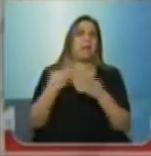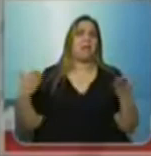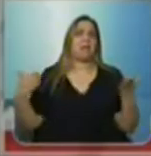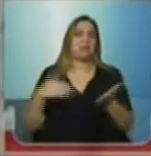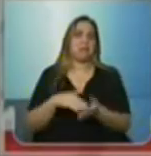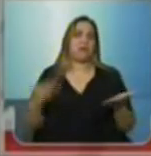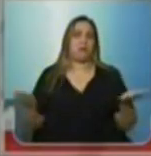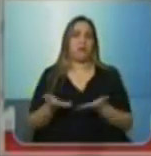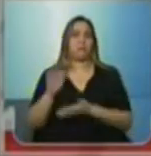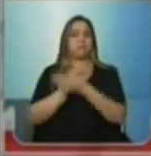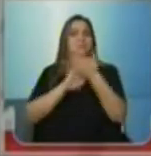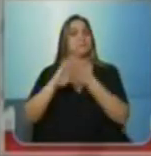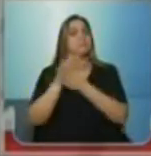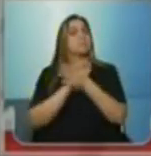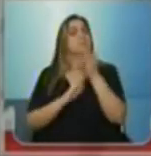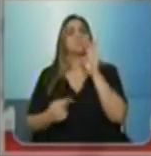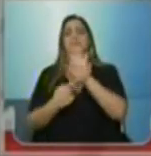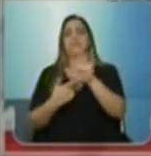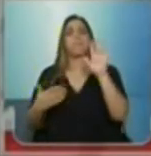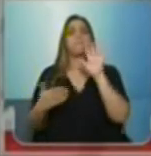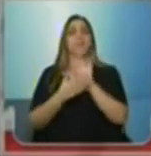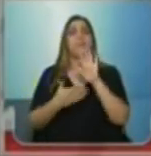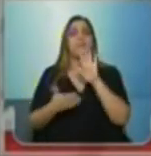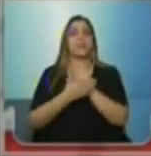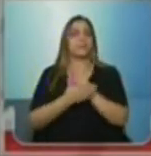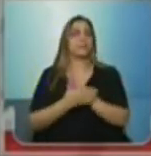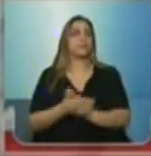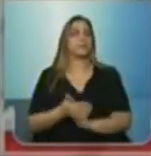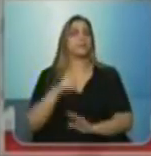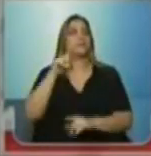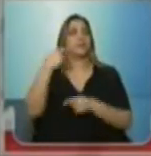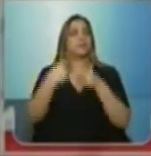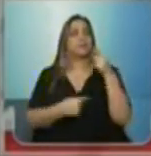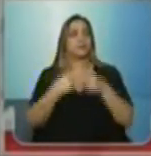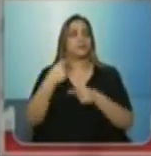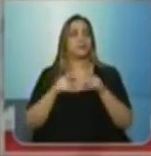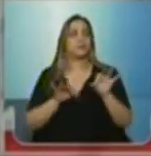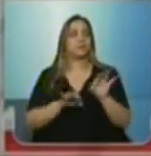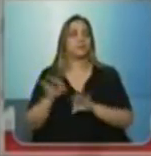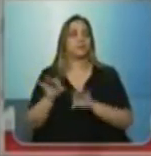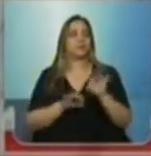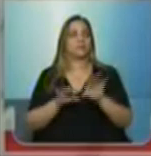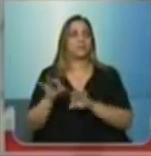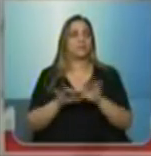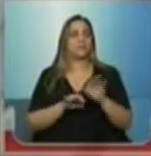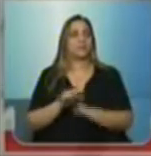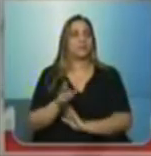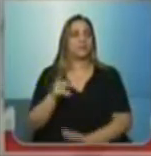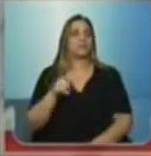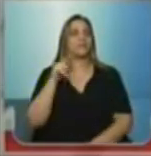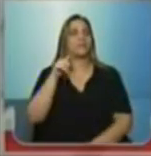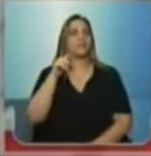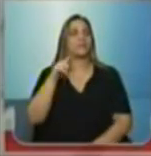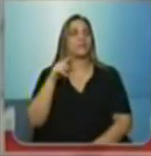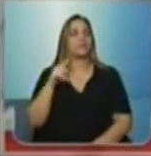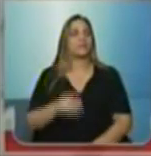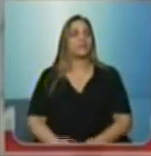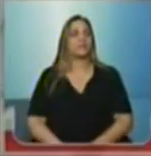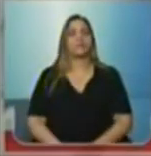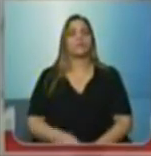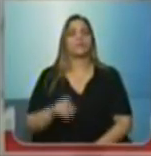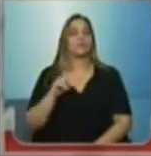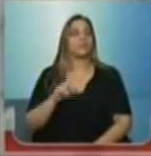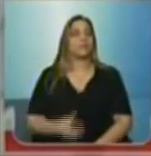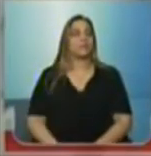carreira, não apresentou aqui a proposta de discussão de um plano estadual de educação. O